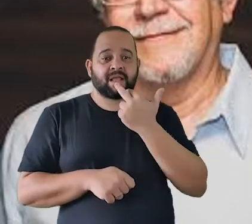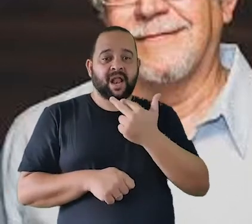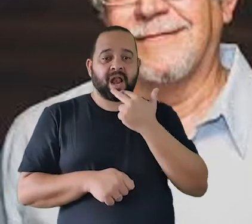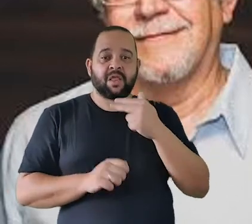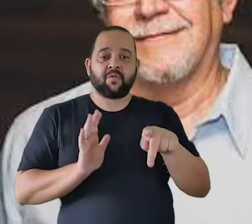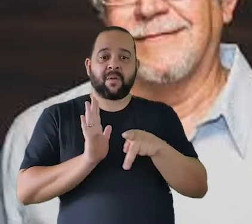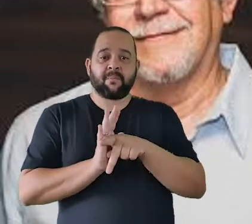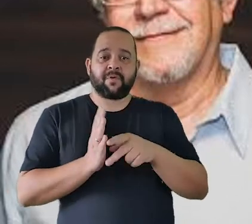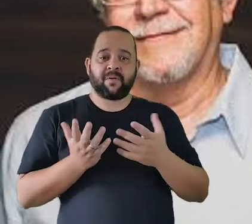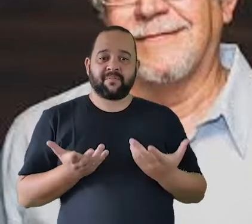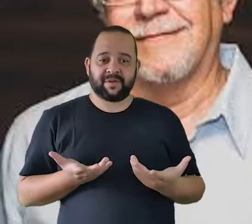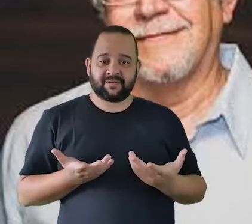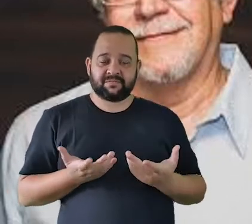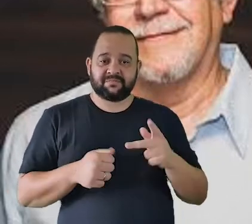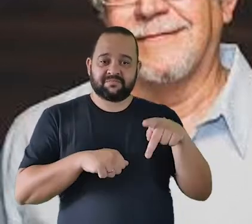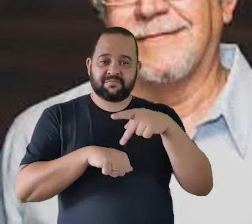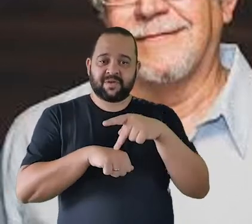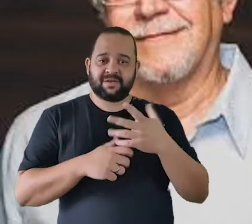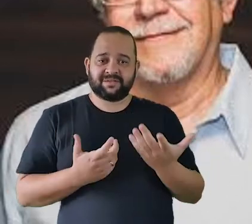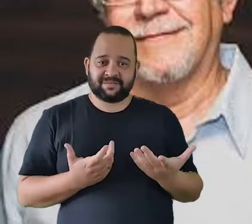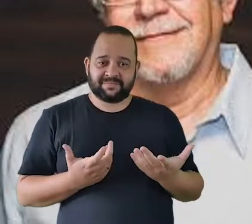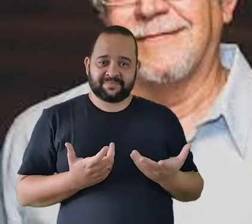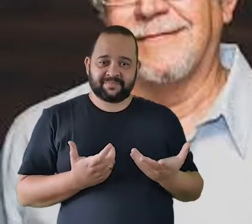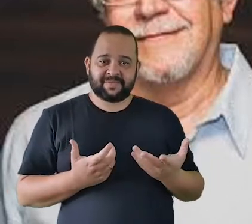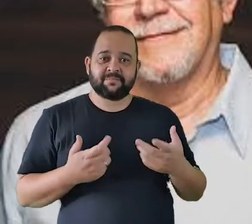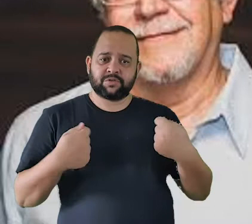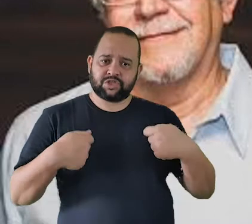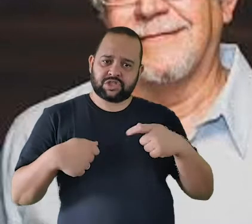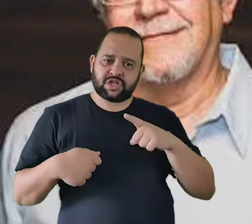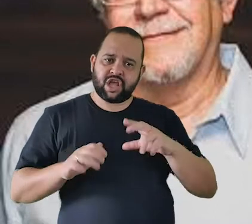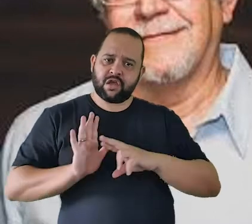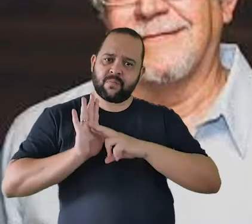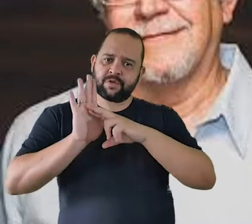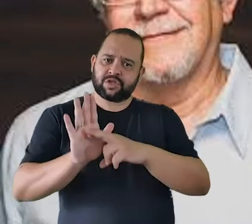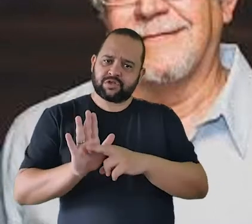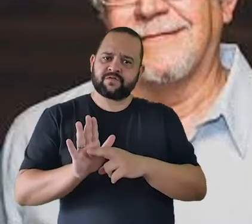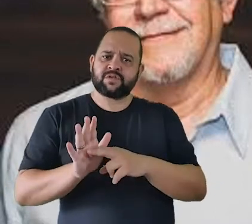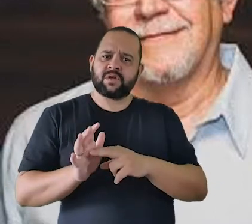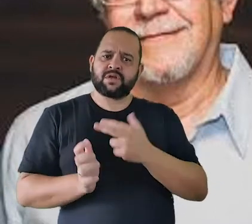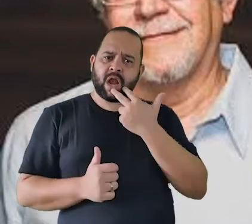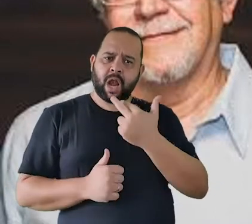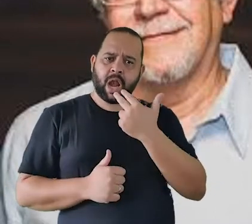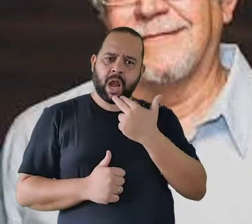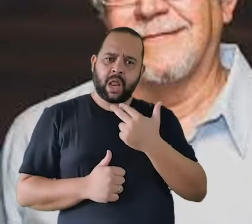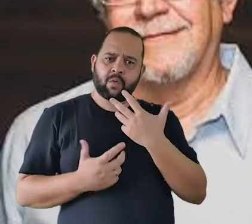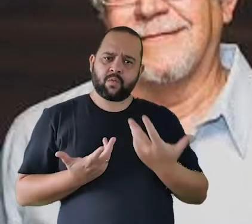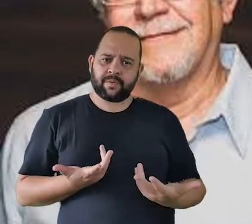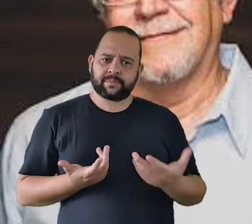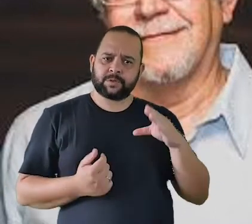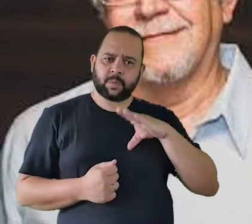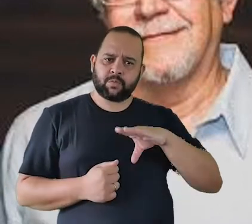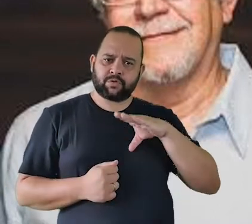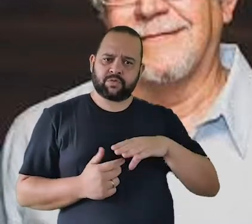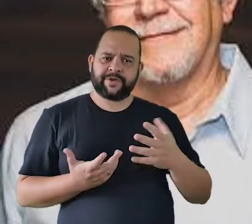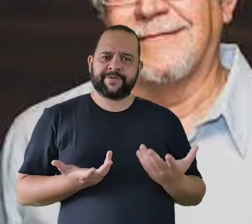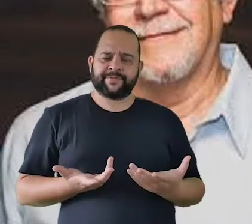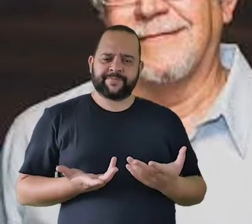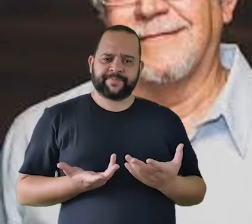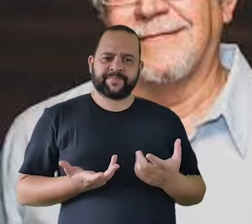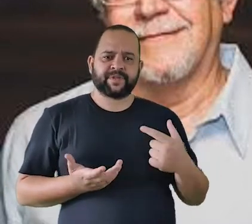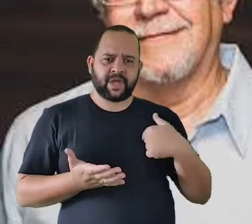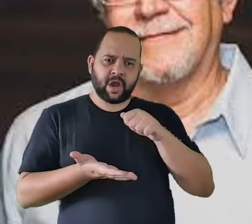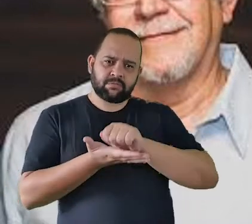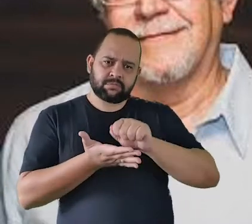Dentro dessa vertente, desse campo de batalha que ele criou para si, ele compôs uma comédia lírica, uma